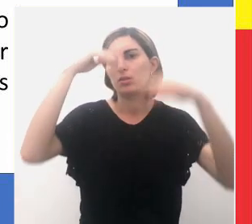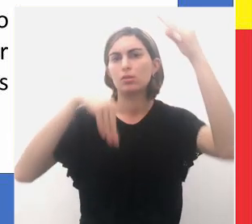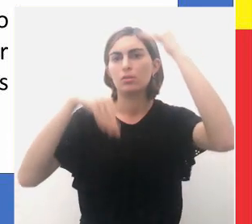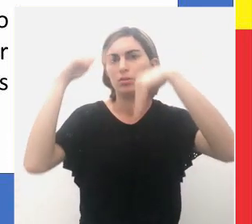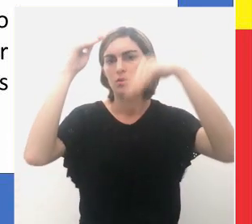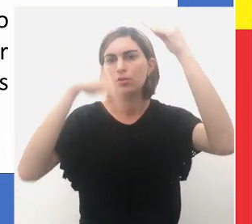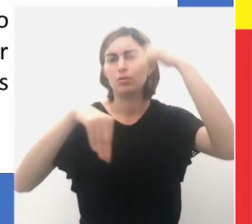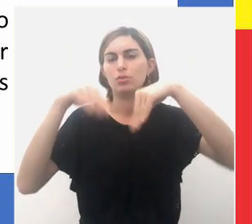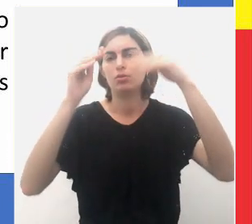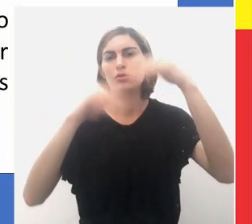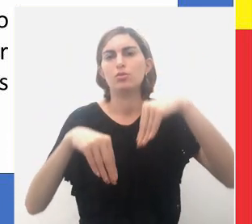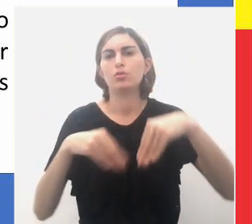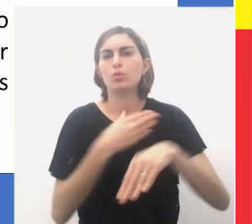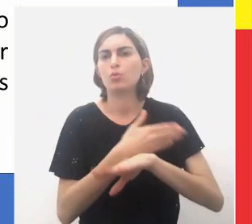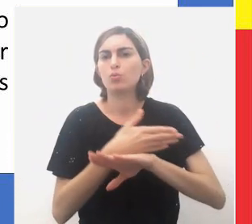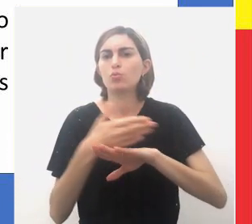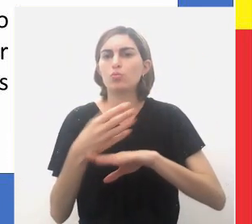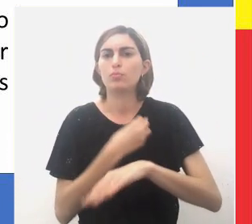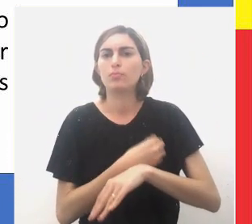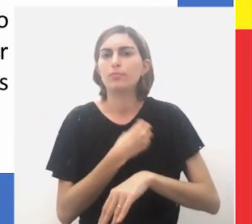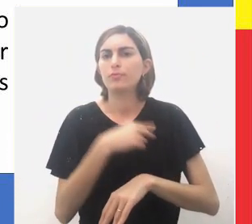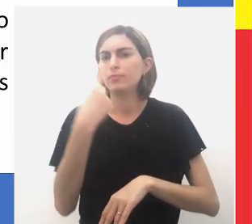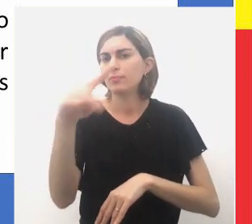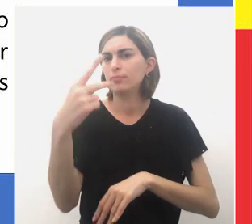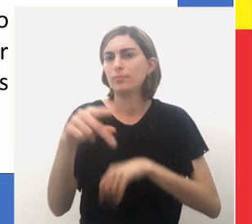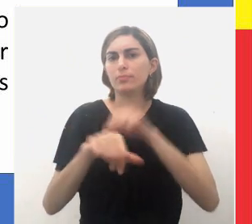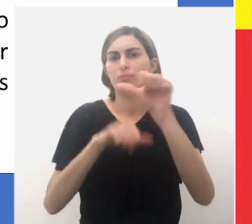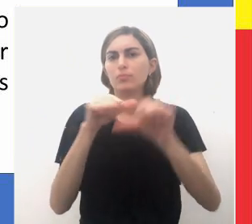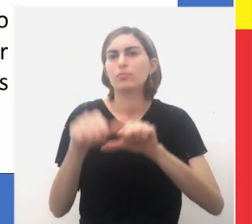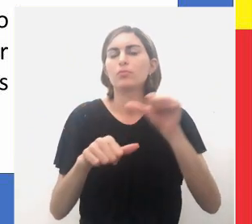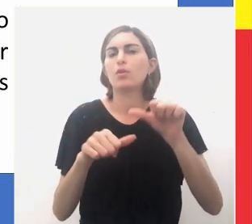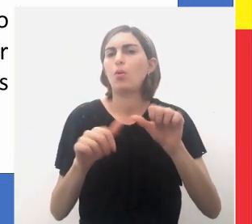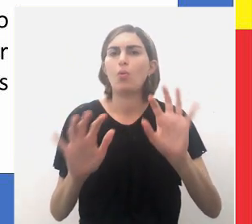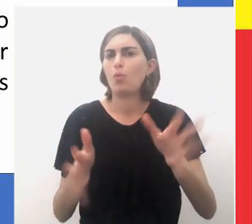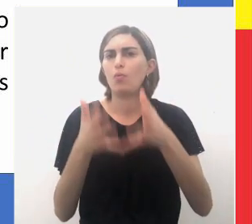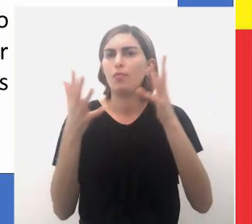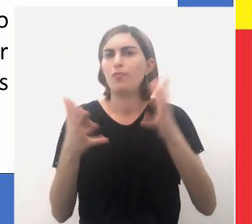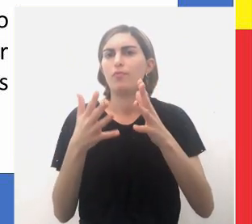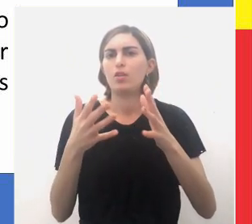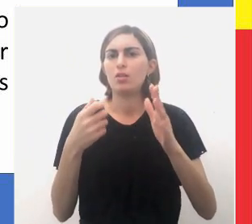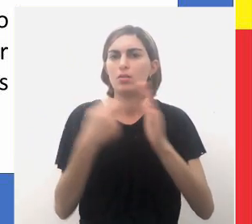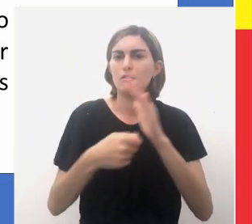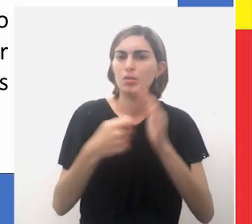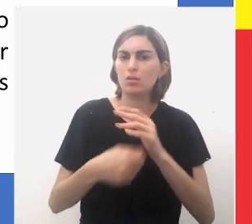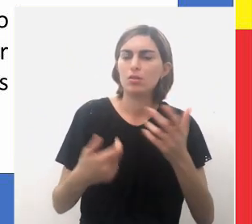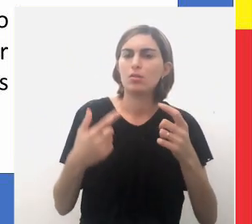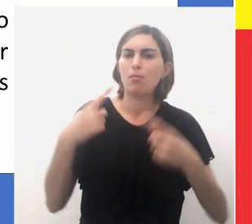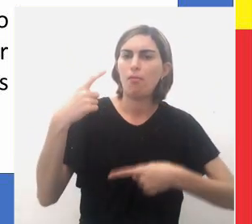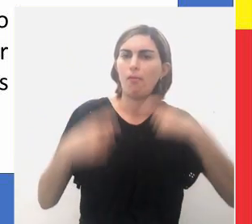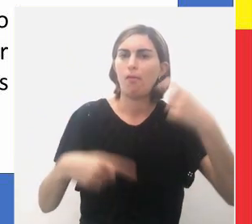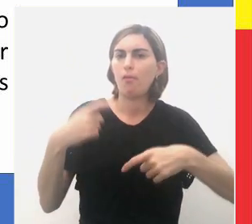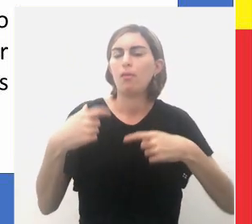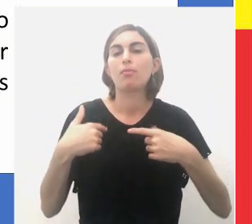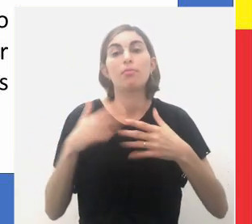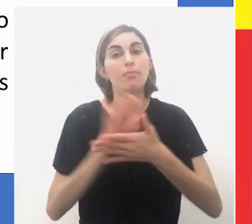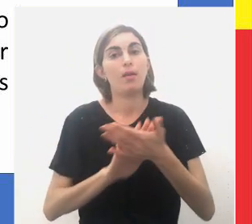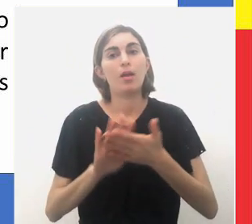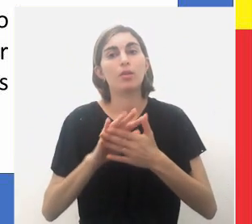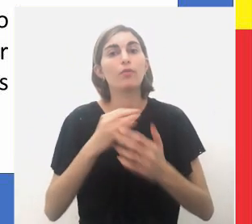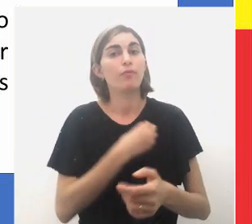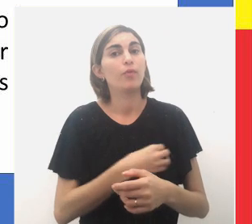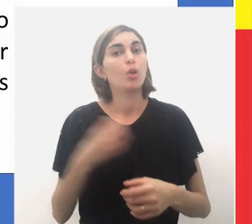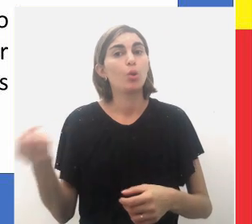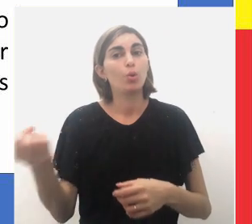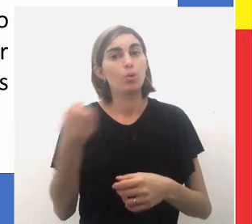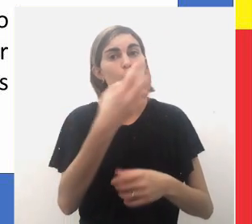desistirem de seu modo de vida tradicional, sem oferecer resistência armada, passando a